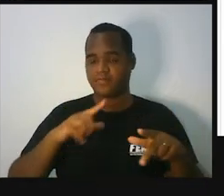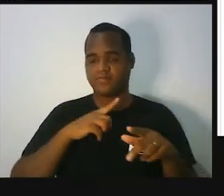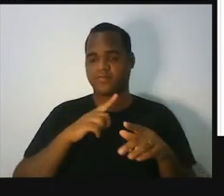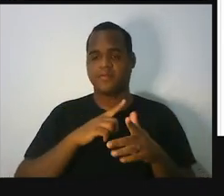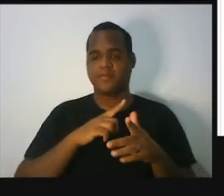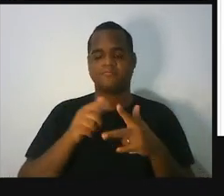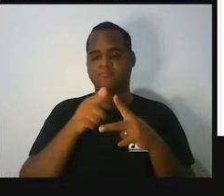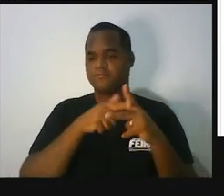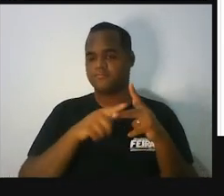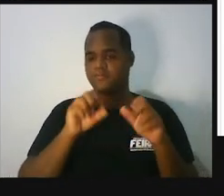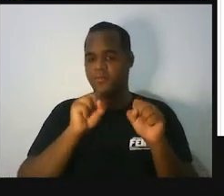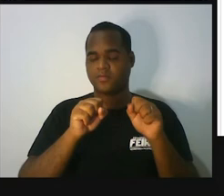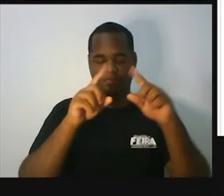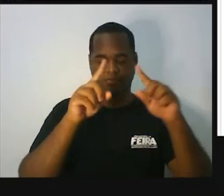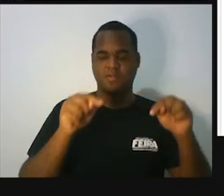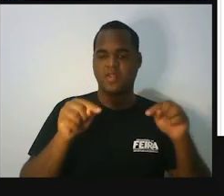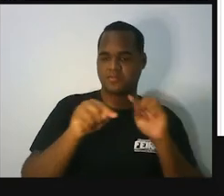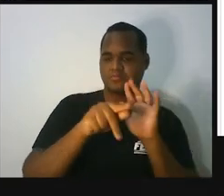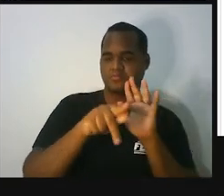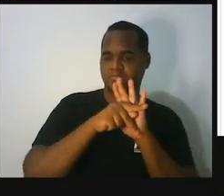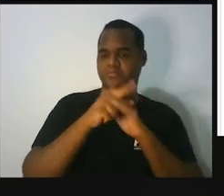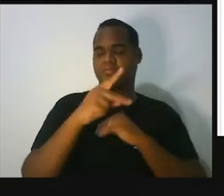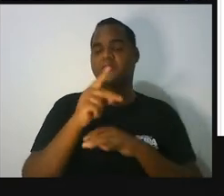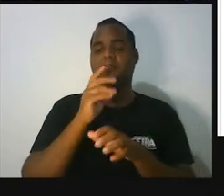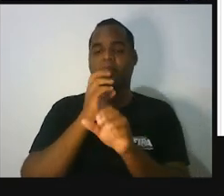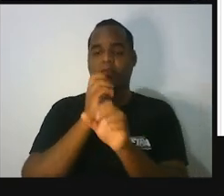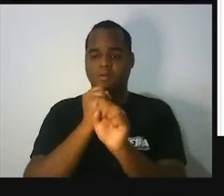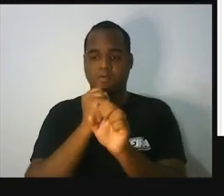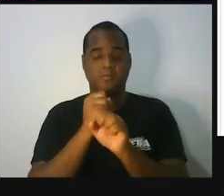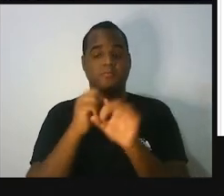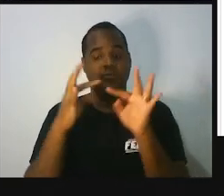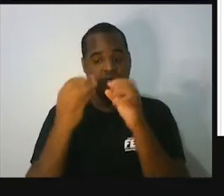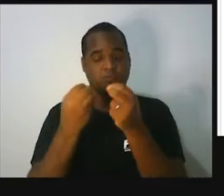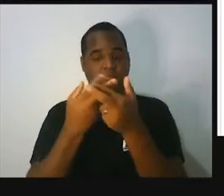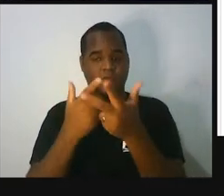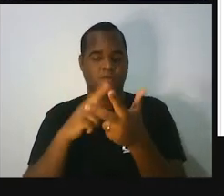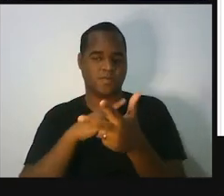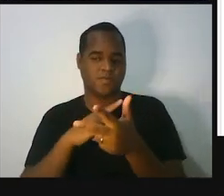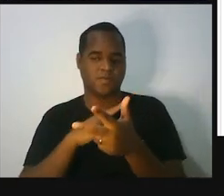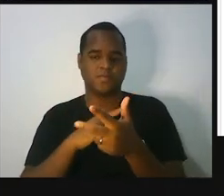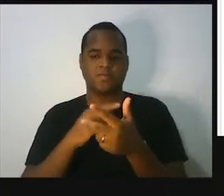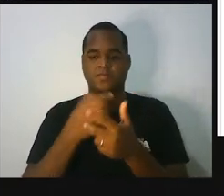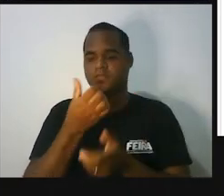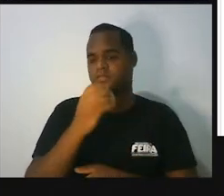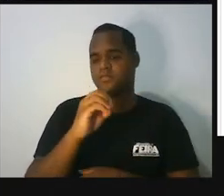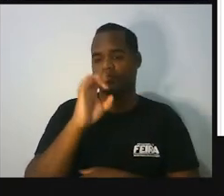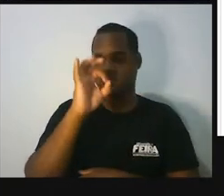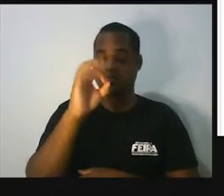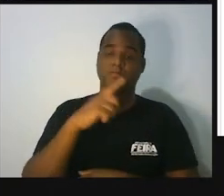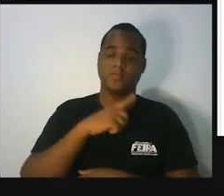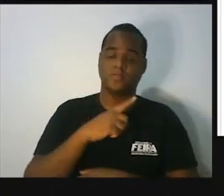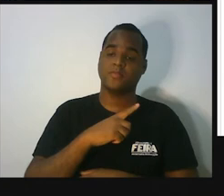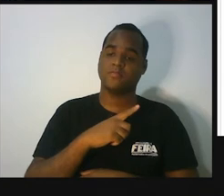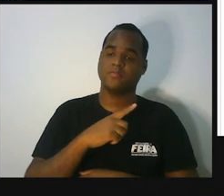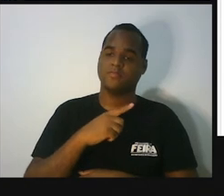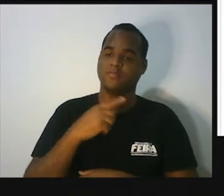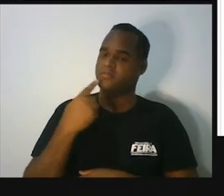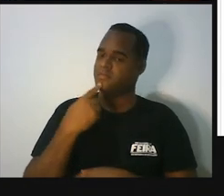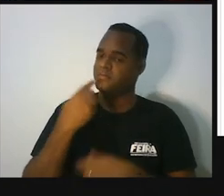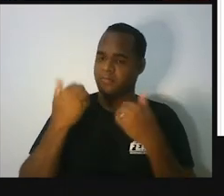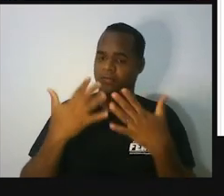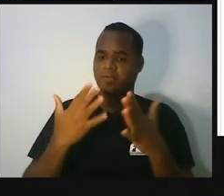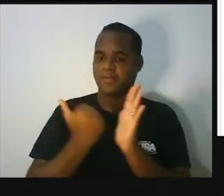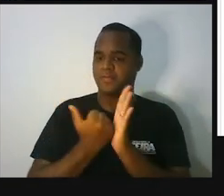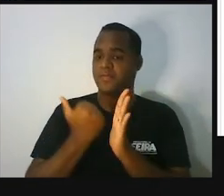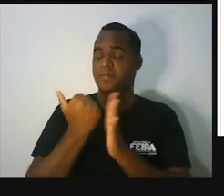desse triângulo medem, todos os ângulos internos medem 60 graus. E isso só